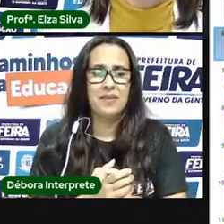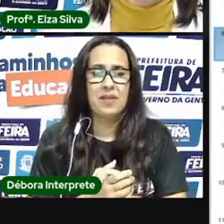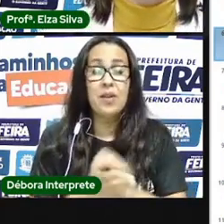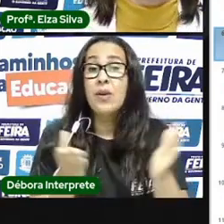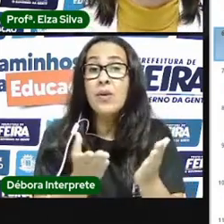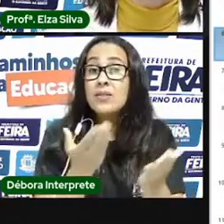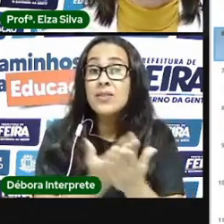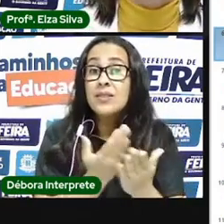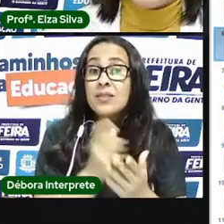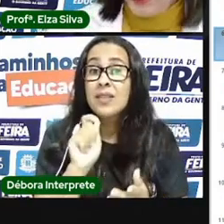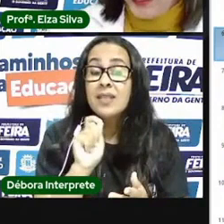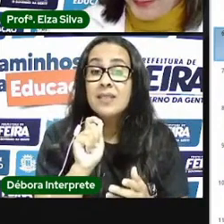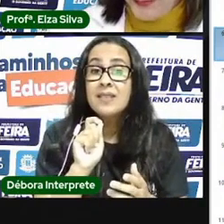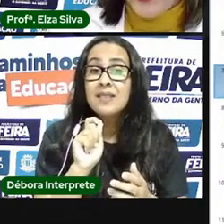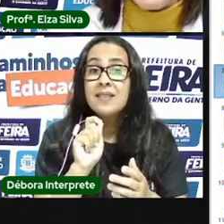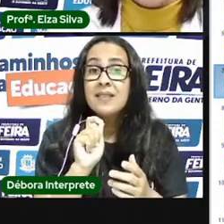Cultural.